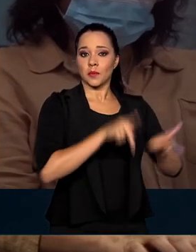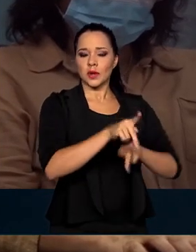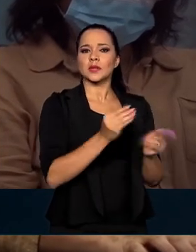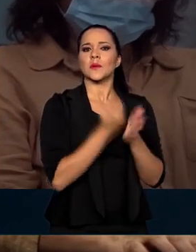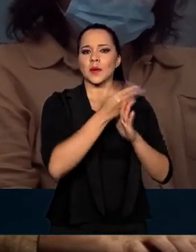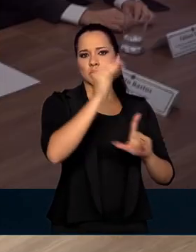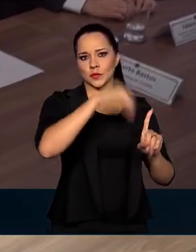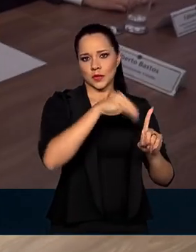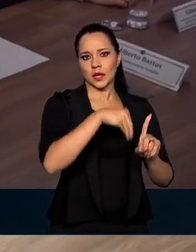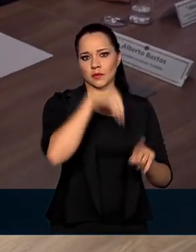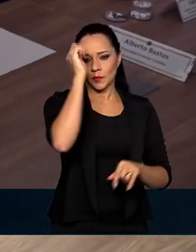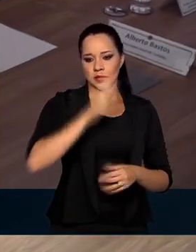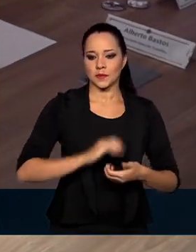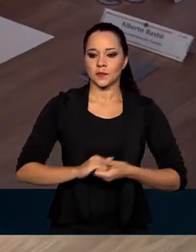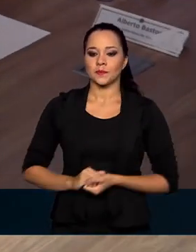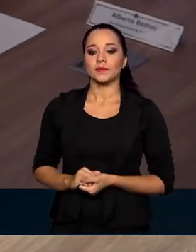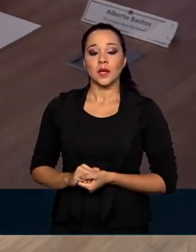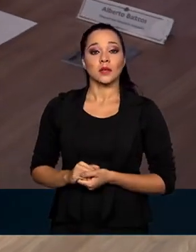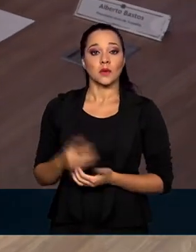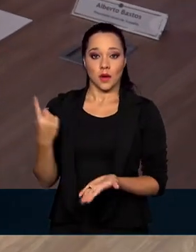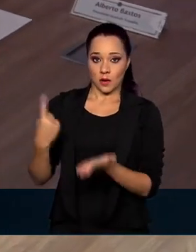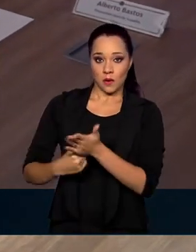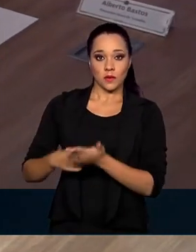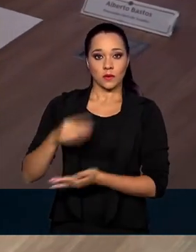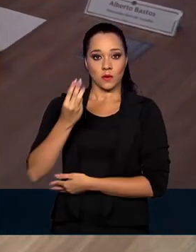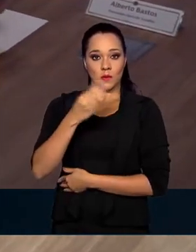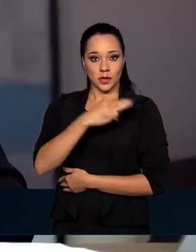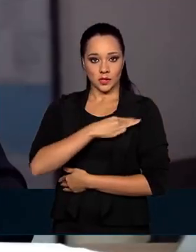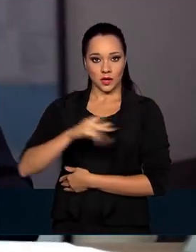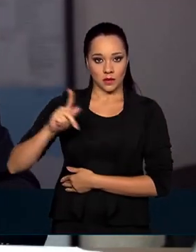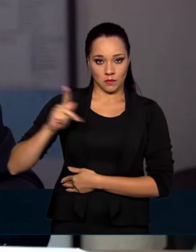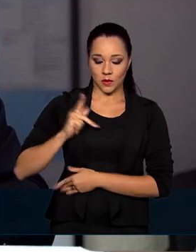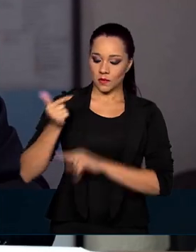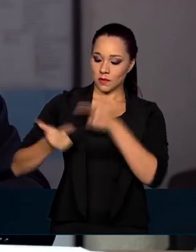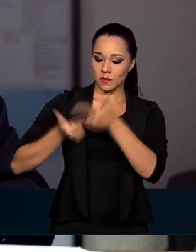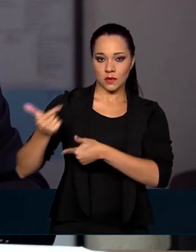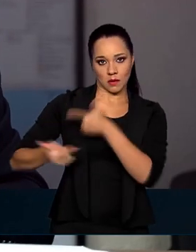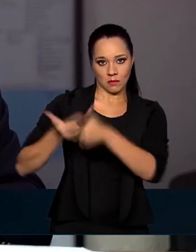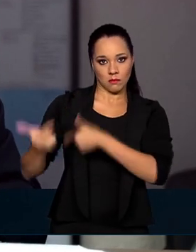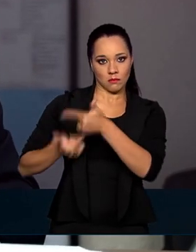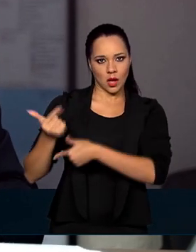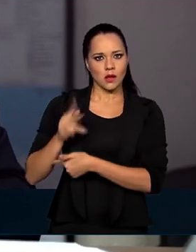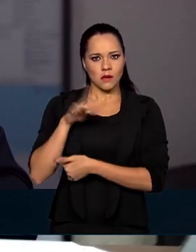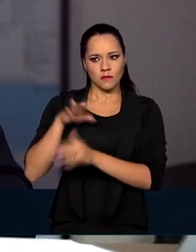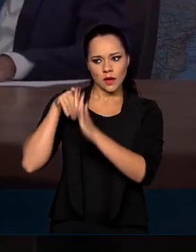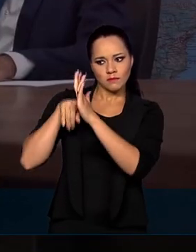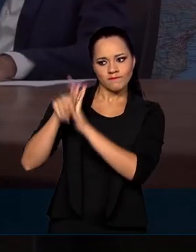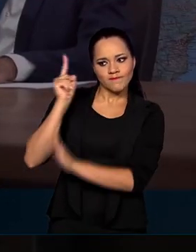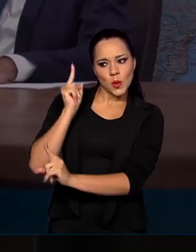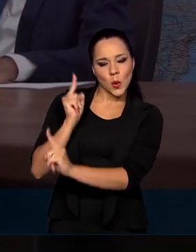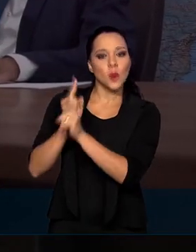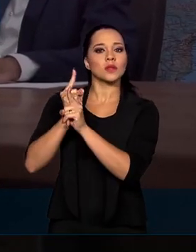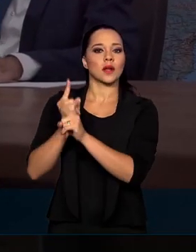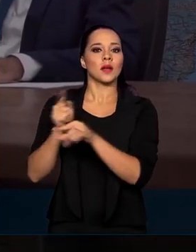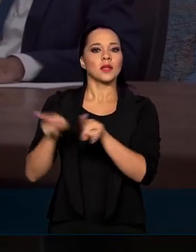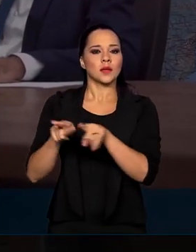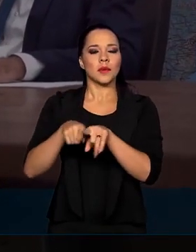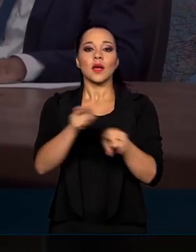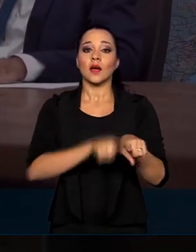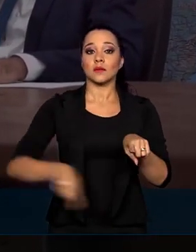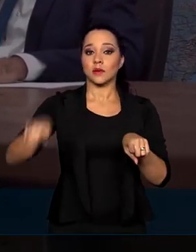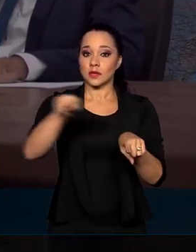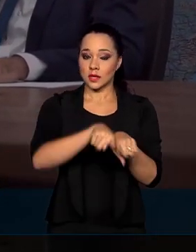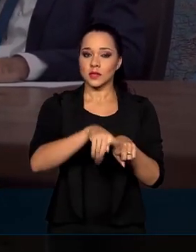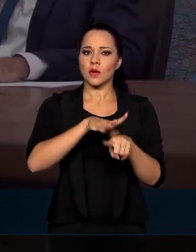vulnerável do país. Pelo acordo, o Ministério Público do Trabalho fará a identificação e a atualização